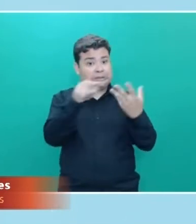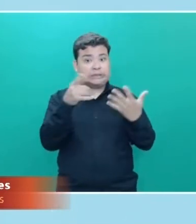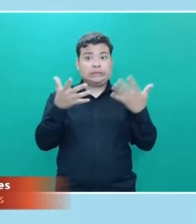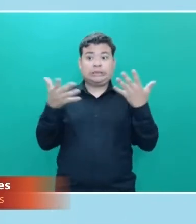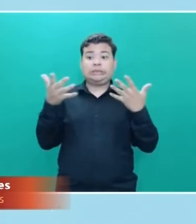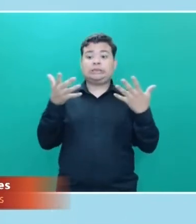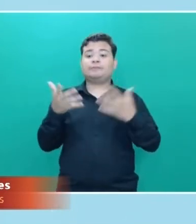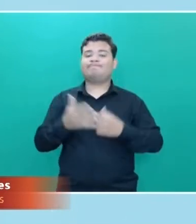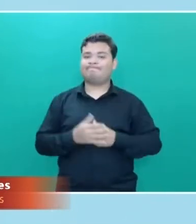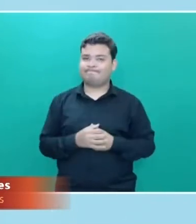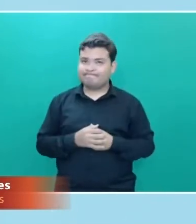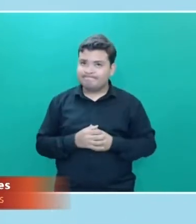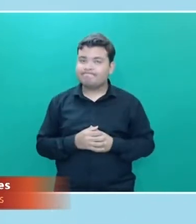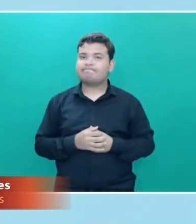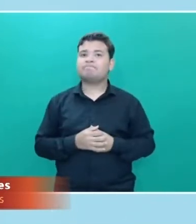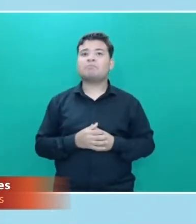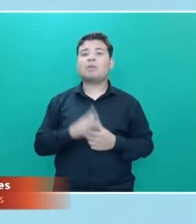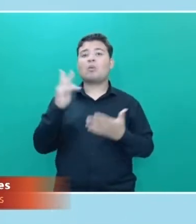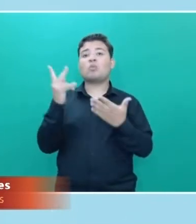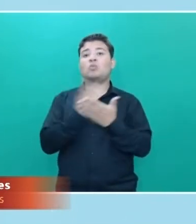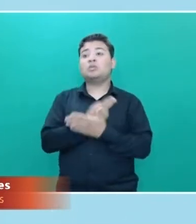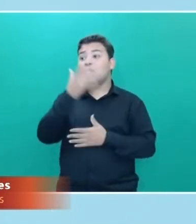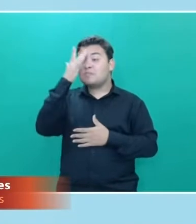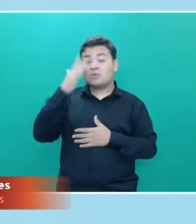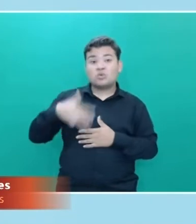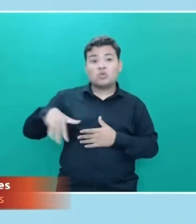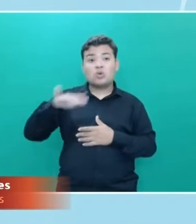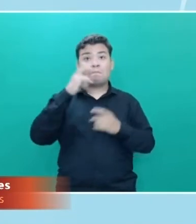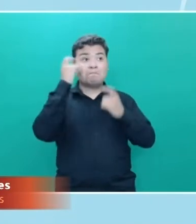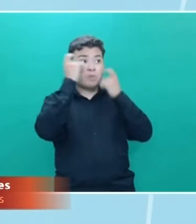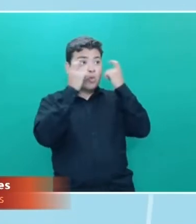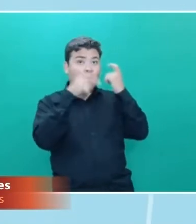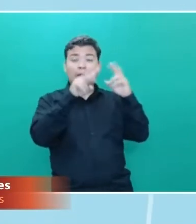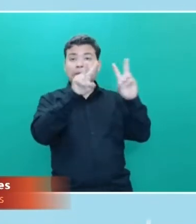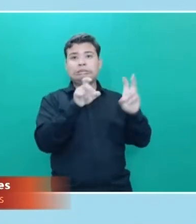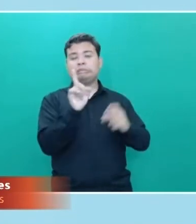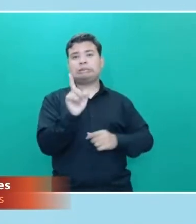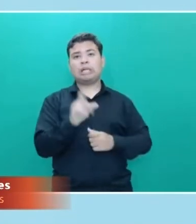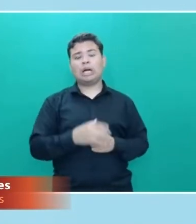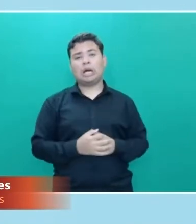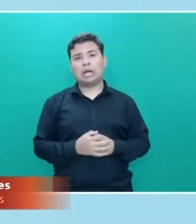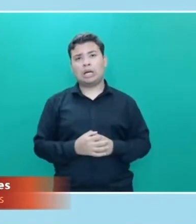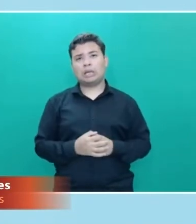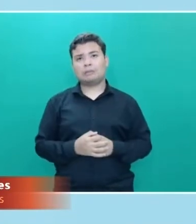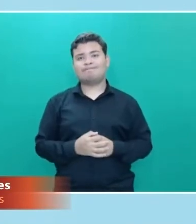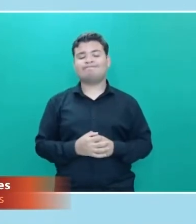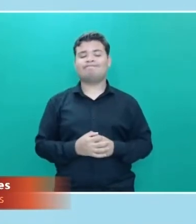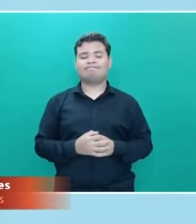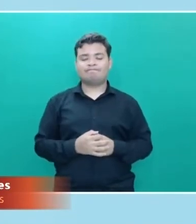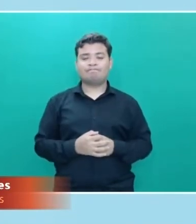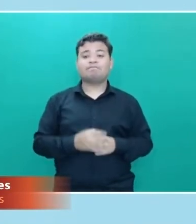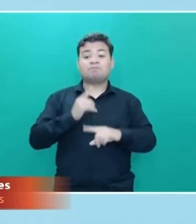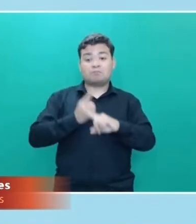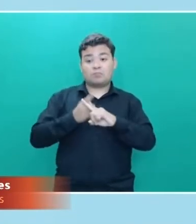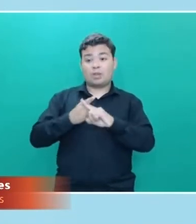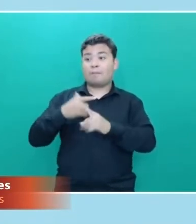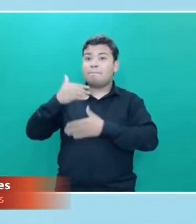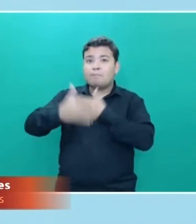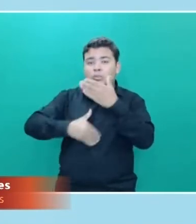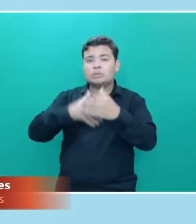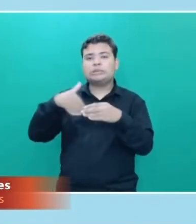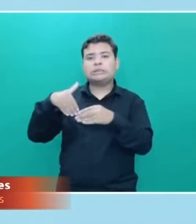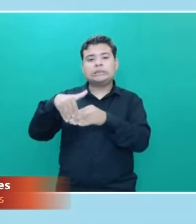não estão se atendo a essas questões que a democracia, que o processo eleitoral,